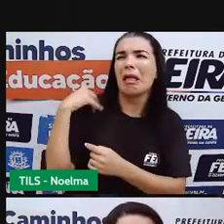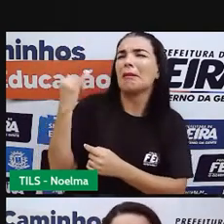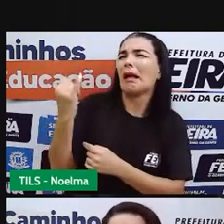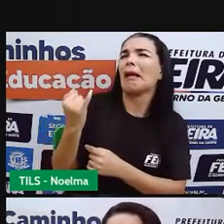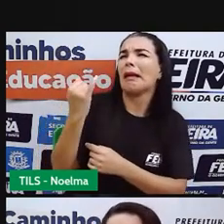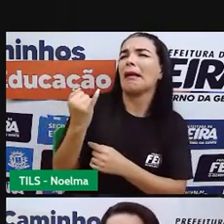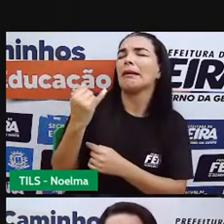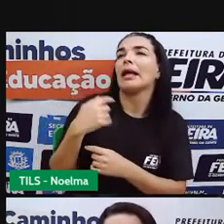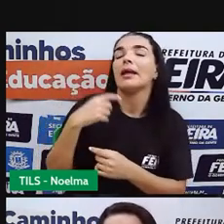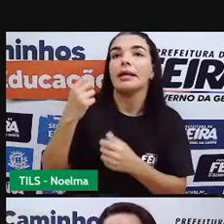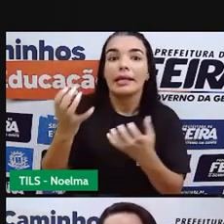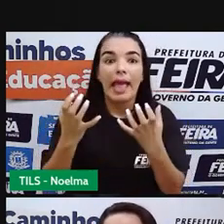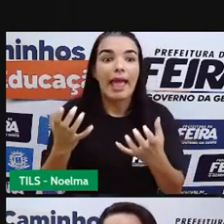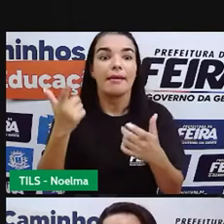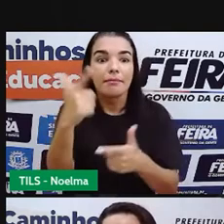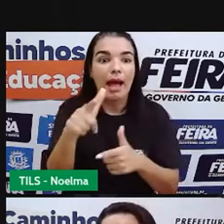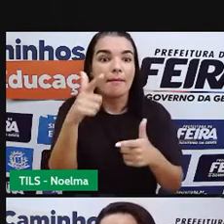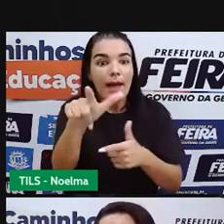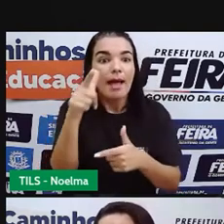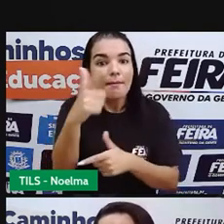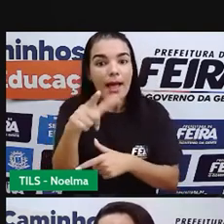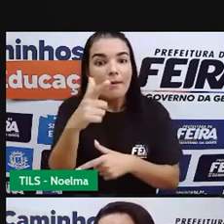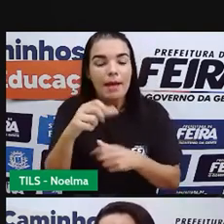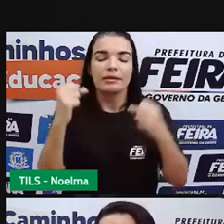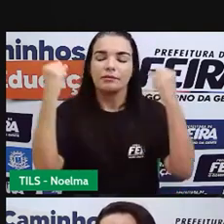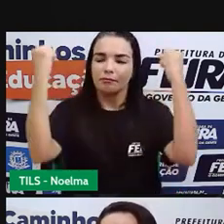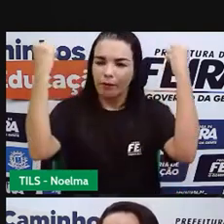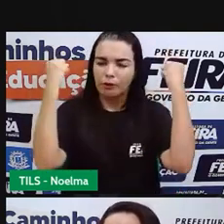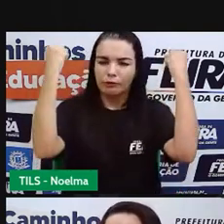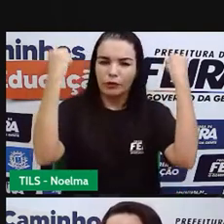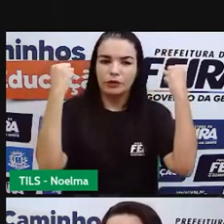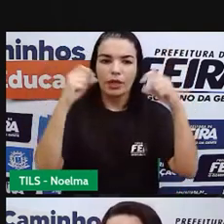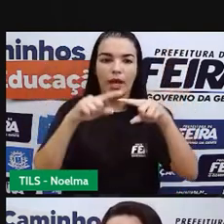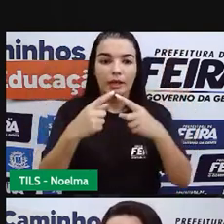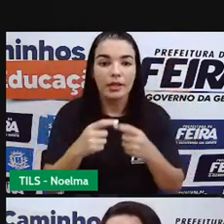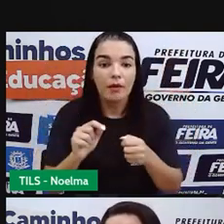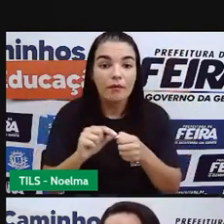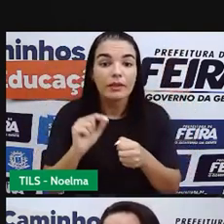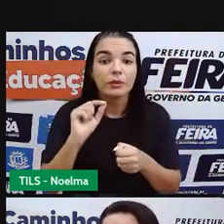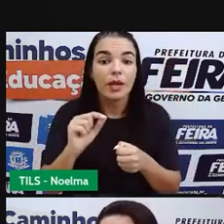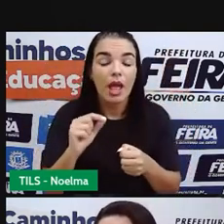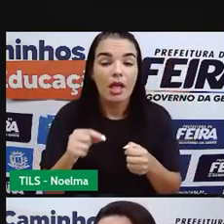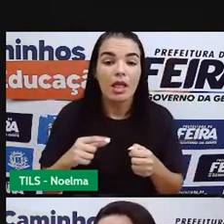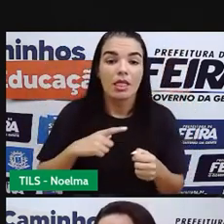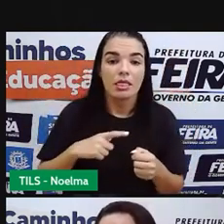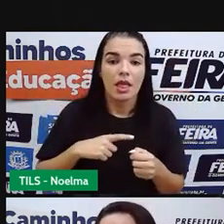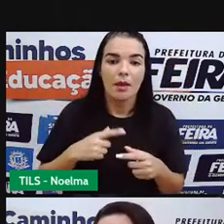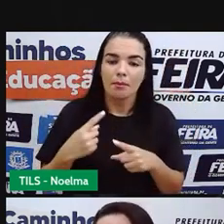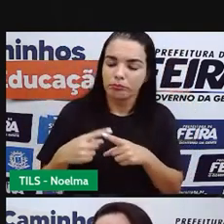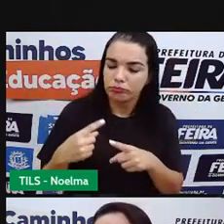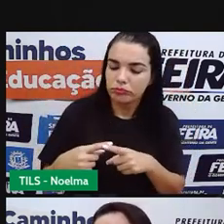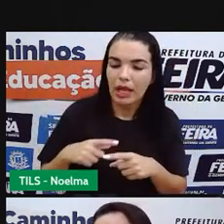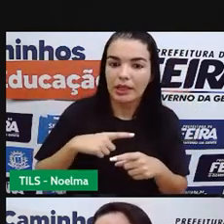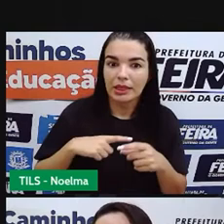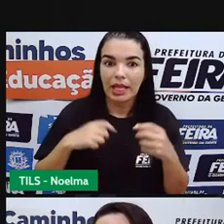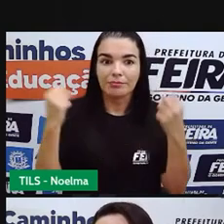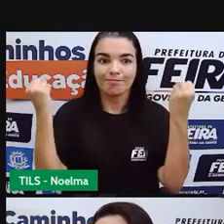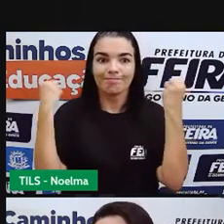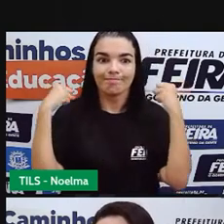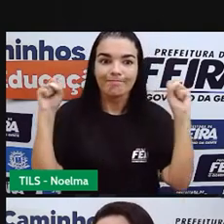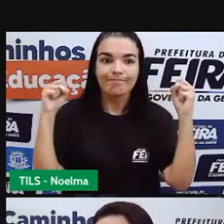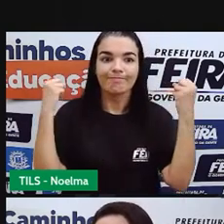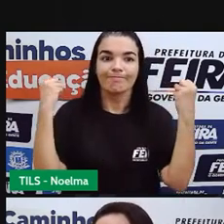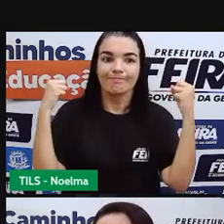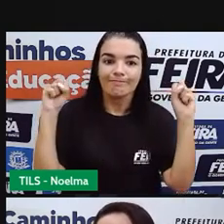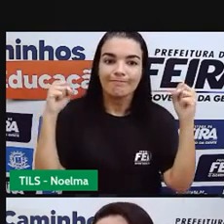forte, mais forte, mais forte. Assim, tem como objetivo o aumento na massa muscular. Por isso que ela pratica intensas